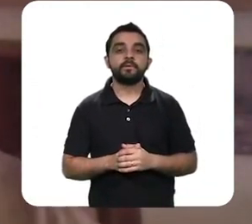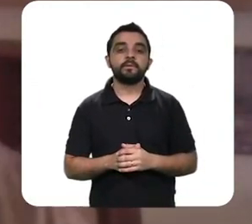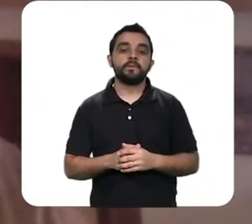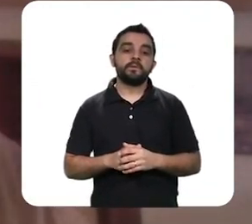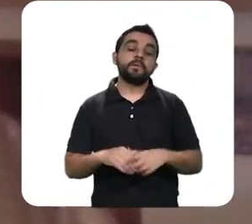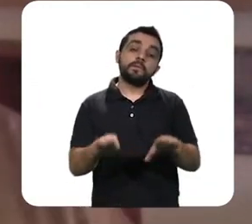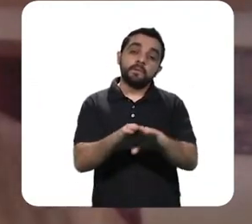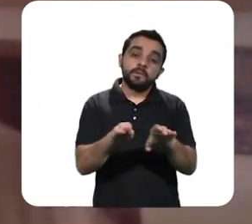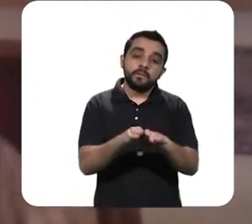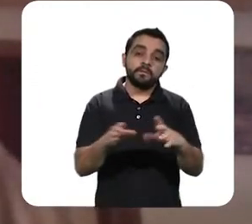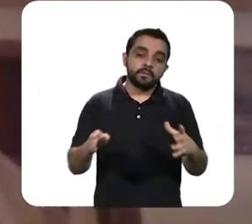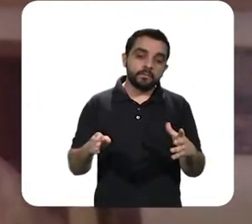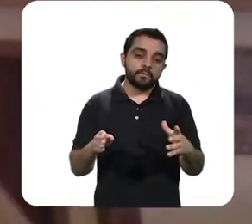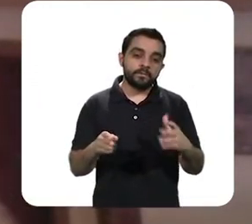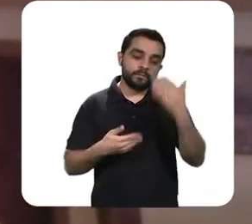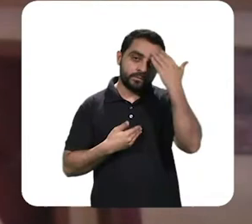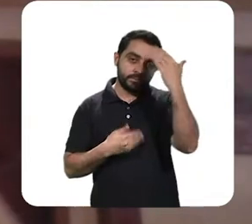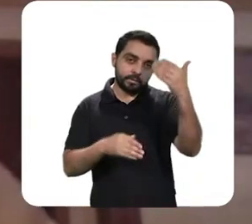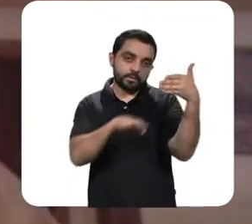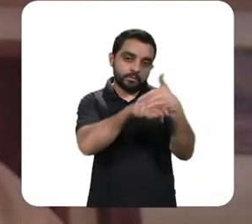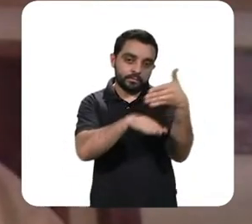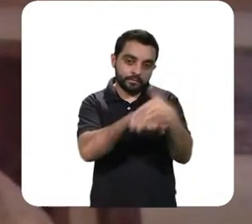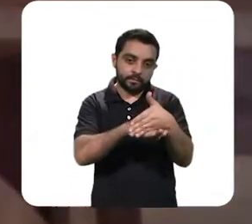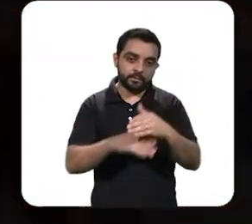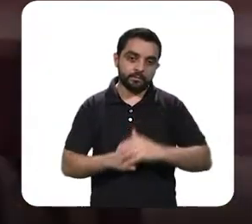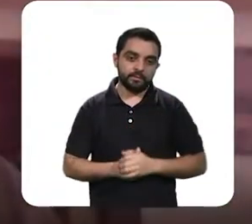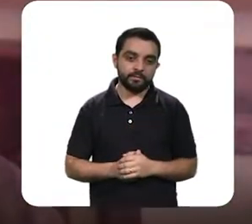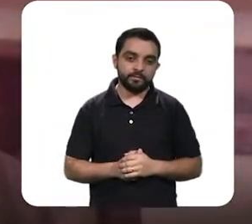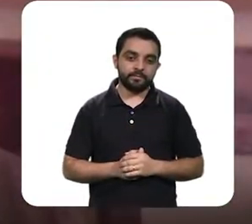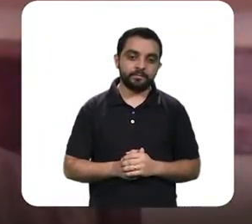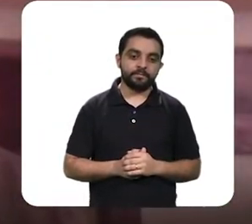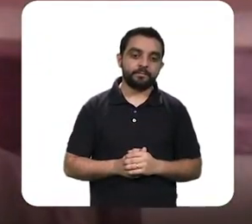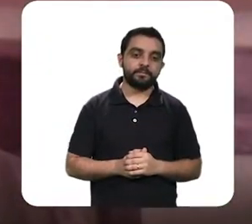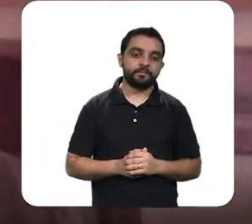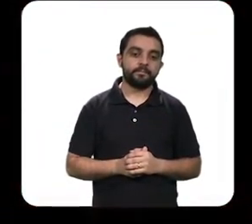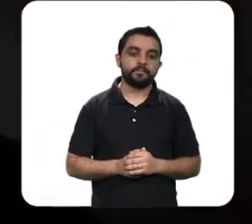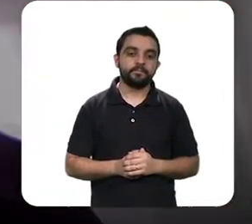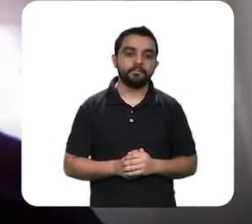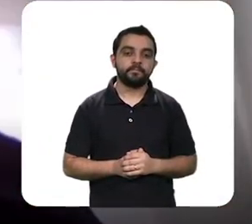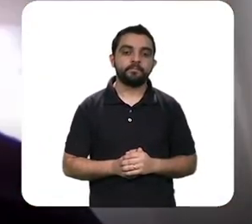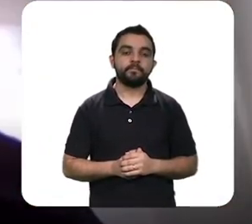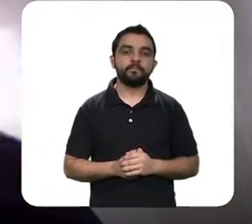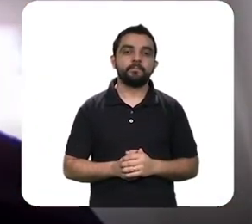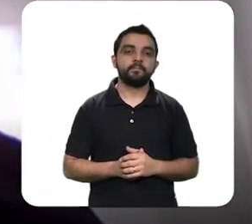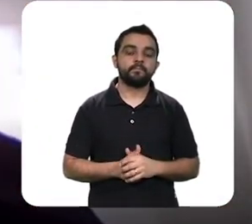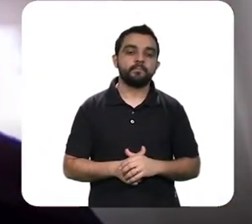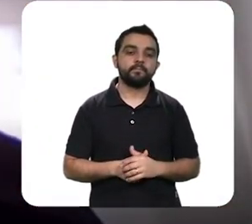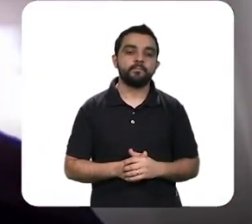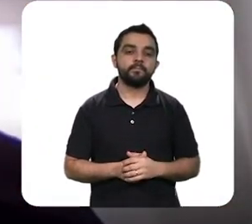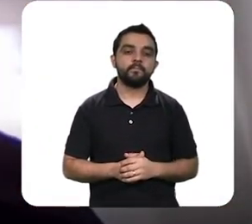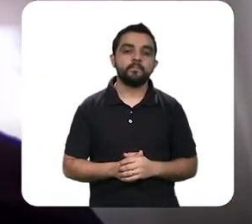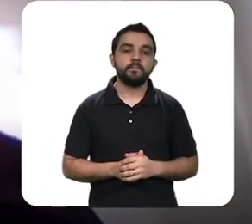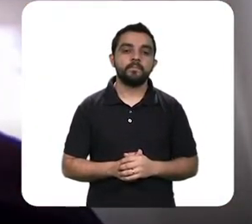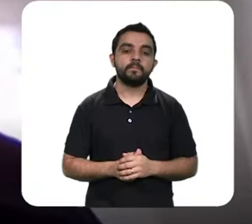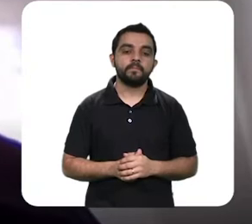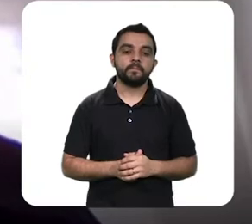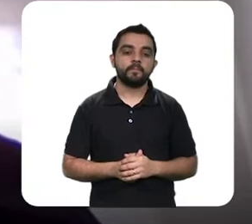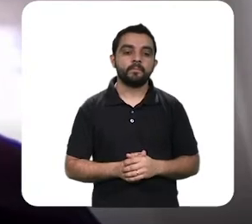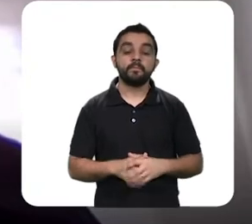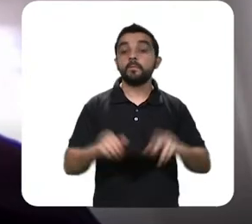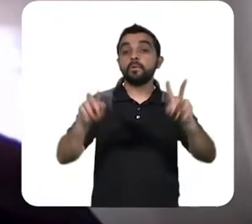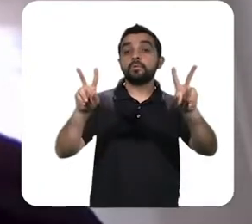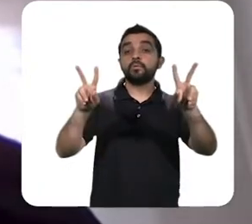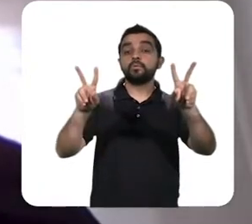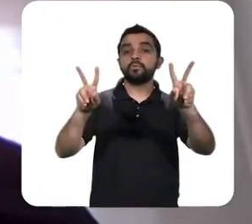colegas e quanto é que minha participação também tenha sido de algum interesse seguindo aqui sobre essa questão de